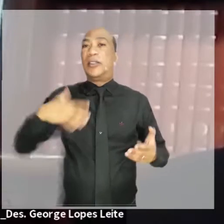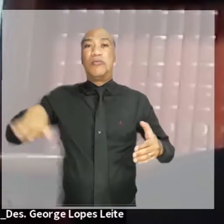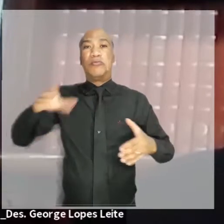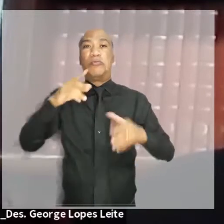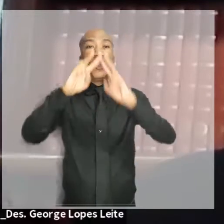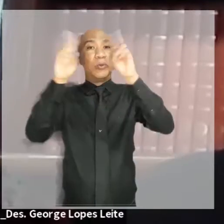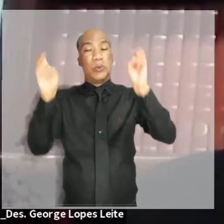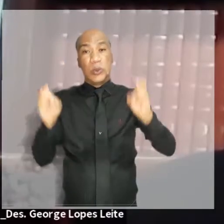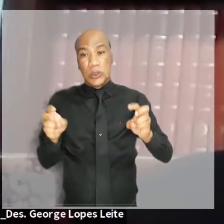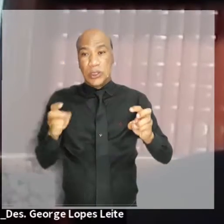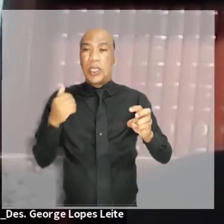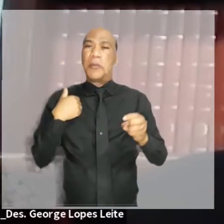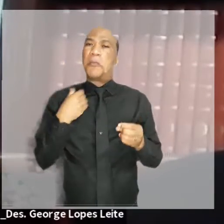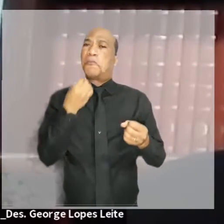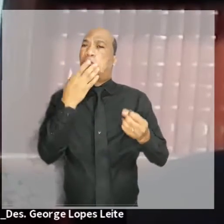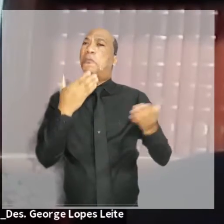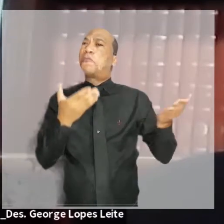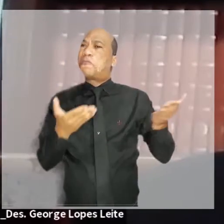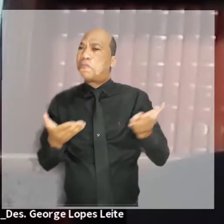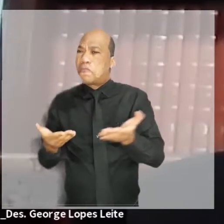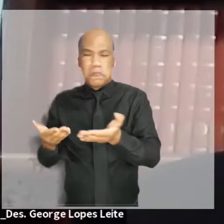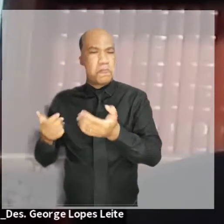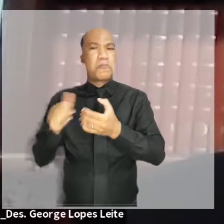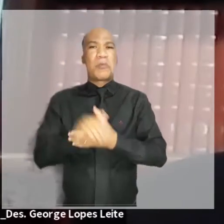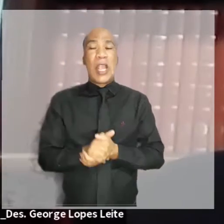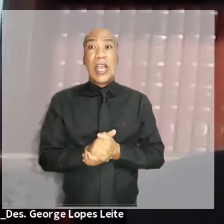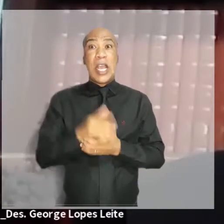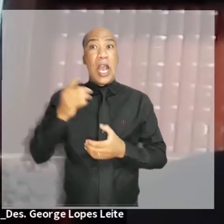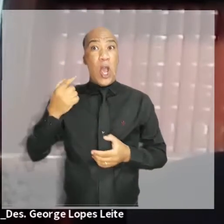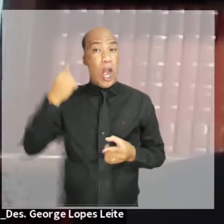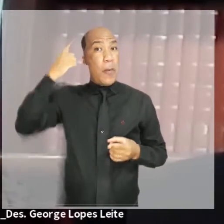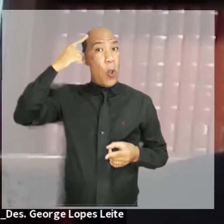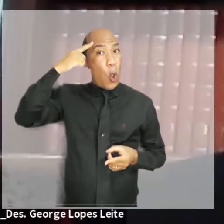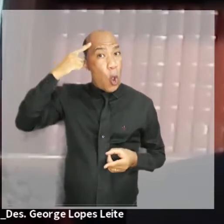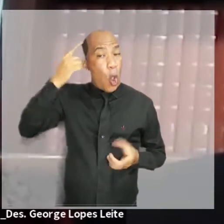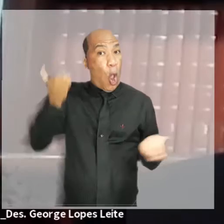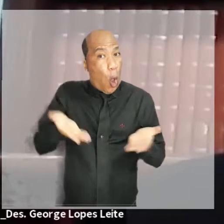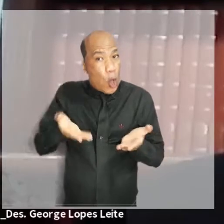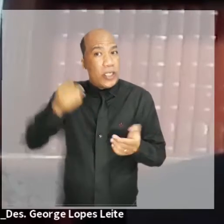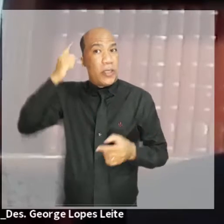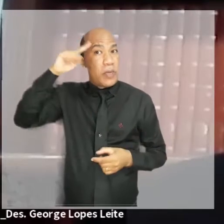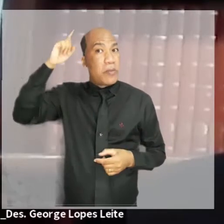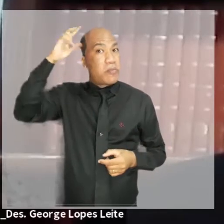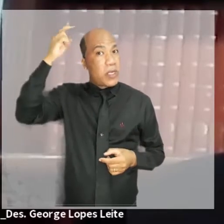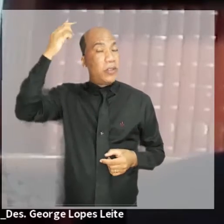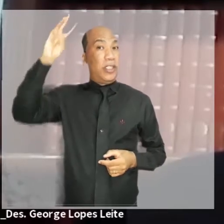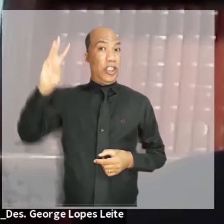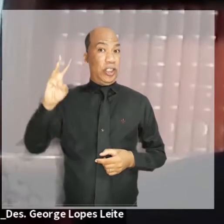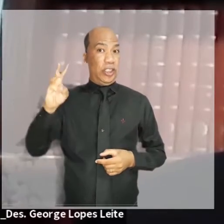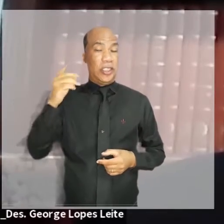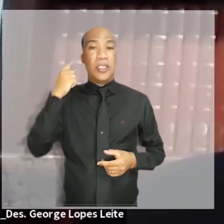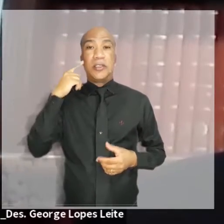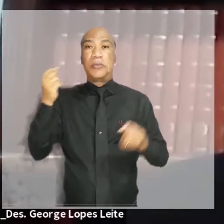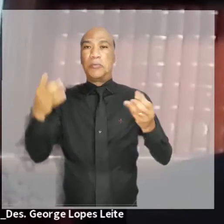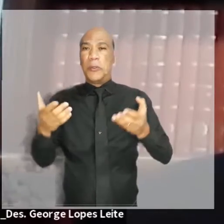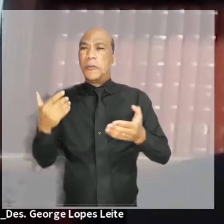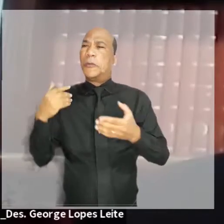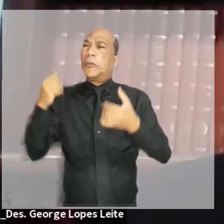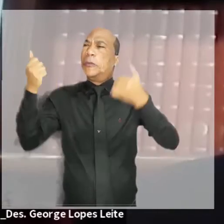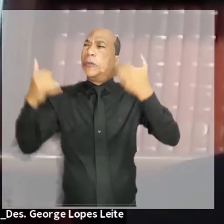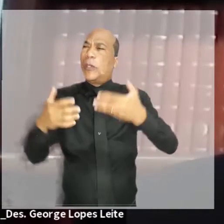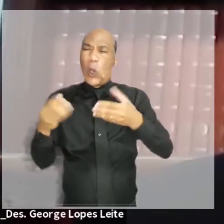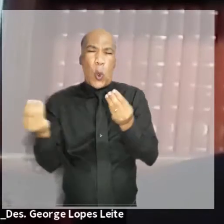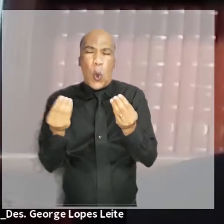e entusiastas da matéria para dar-lhes as boas-vindas. Estaremos reunidos aqui nos próximos três dias para discutir os